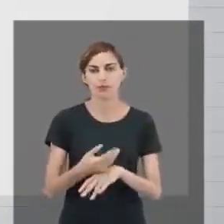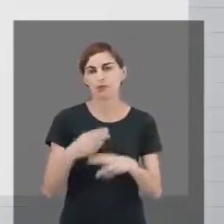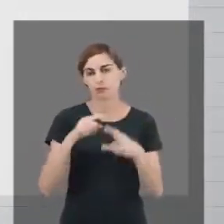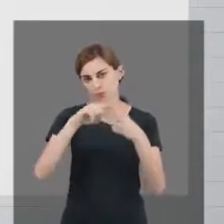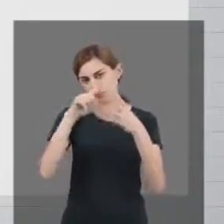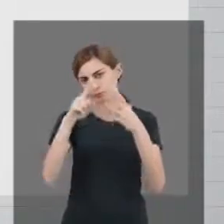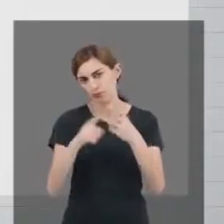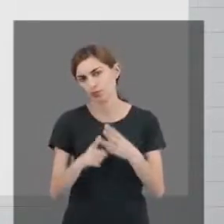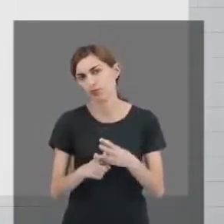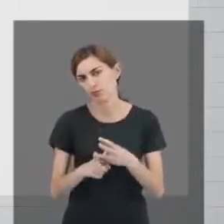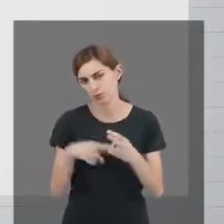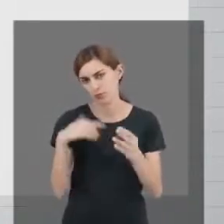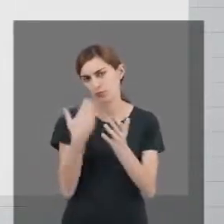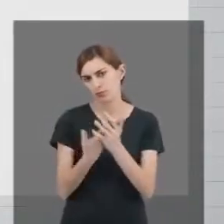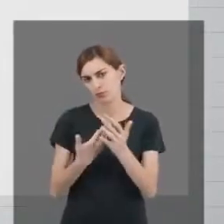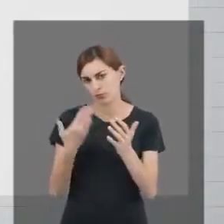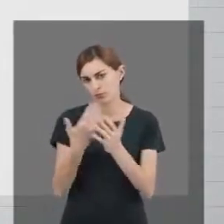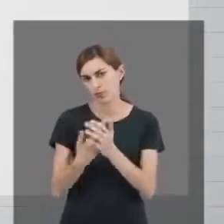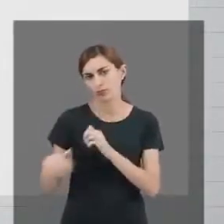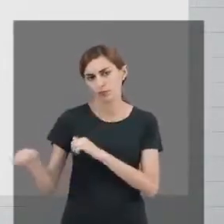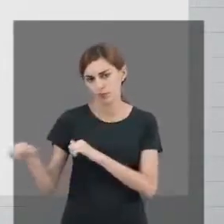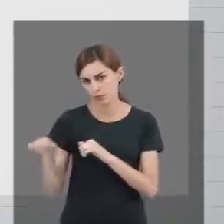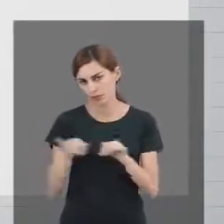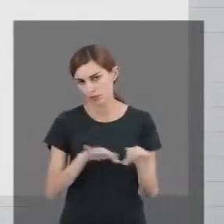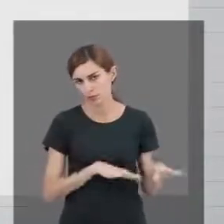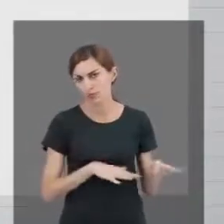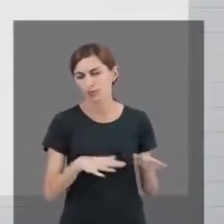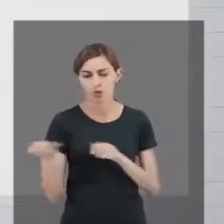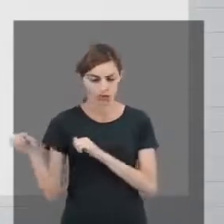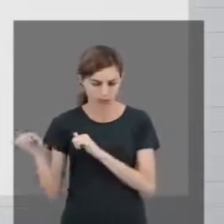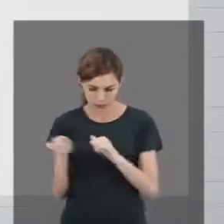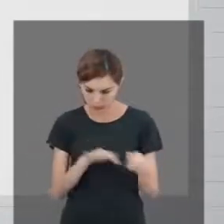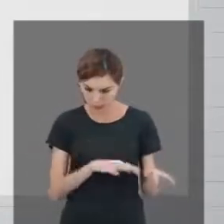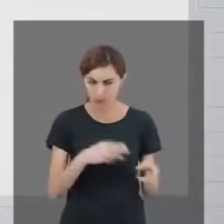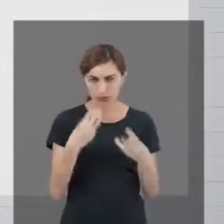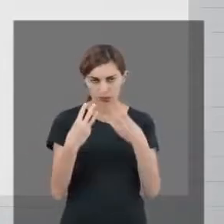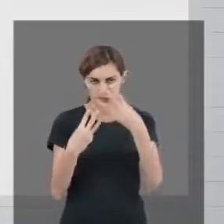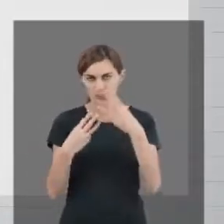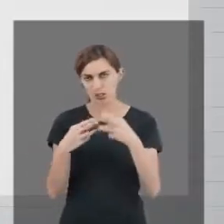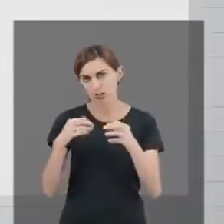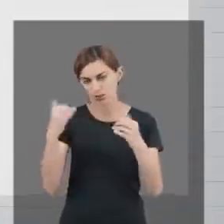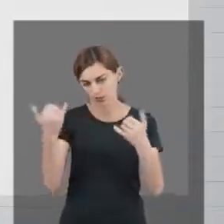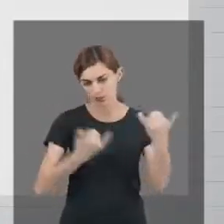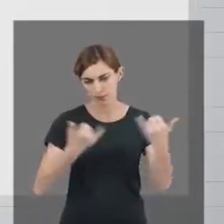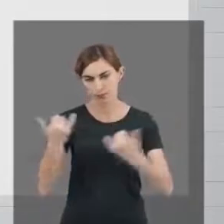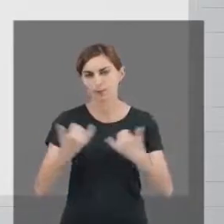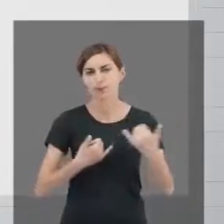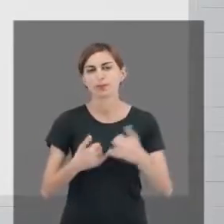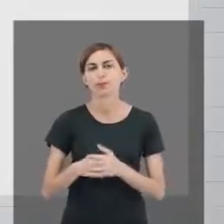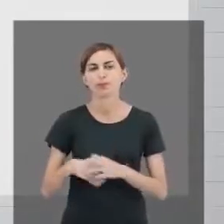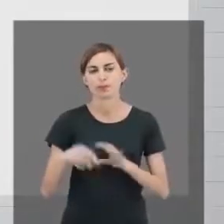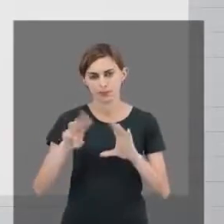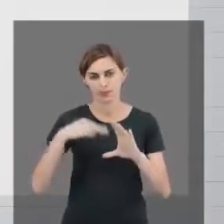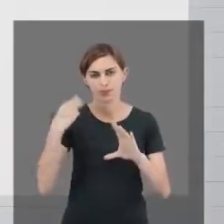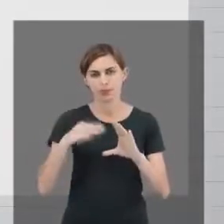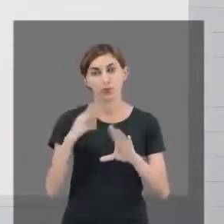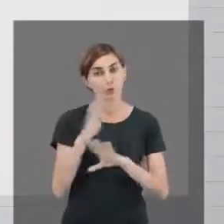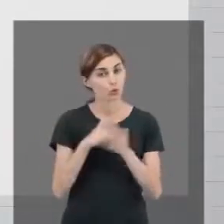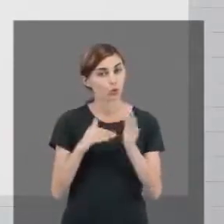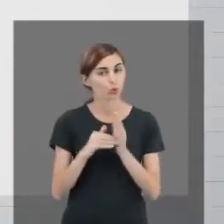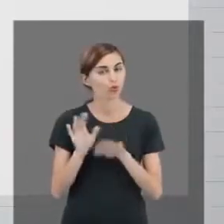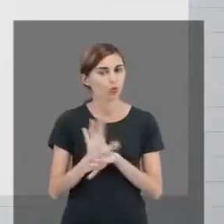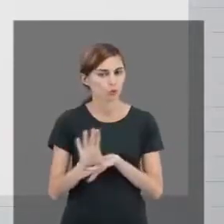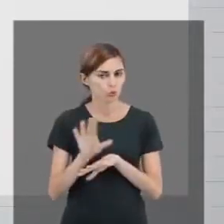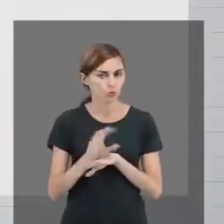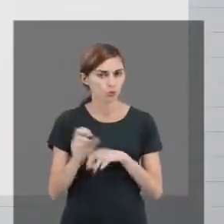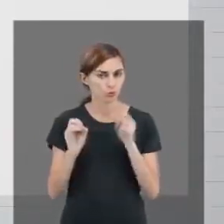três ao longo da semana, certo? Então toda semana você está recebendo três destaques daquela competência. Isso para todos os cursos,